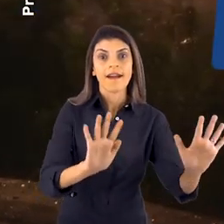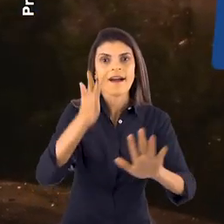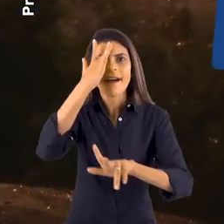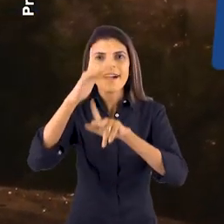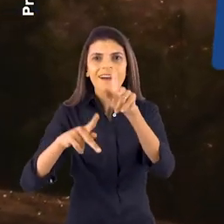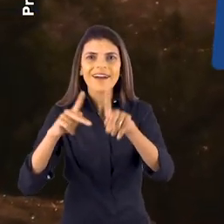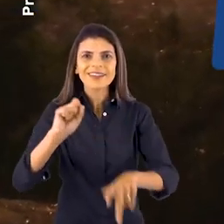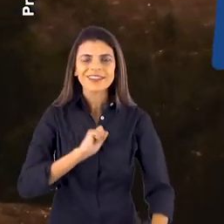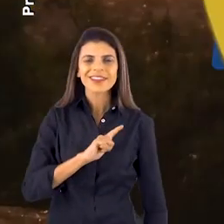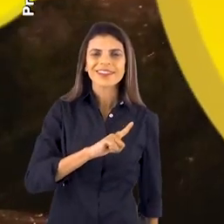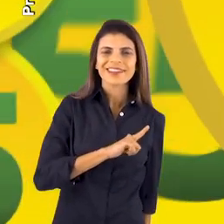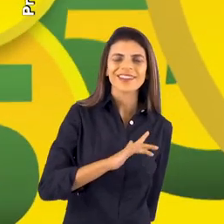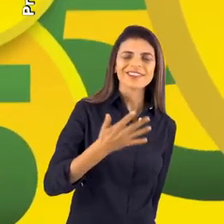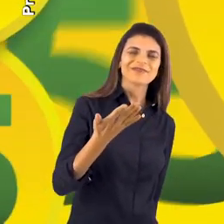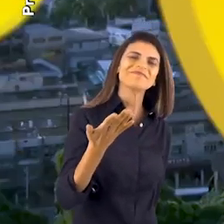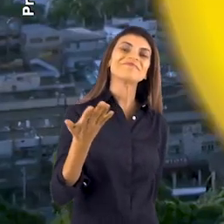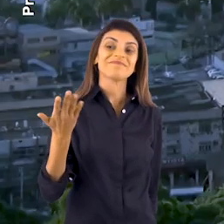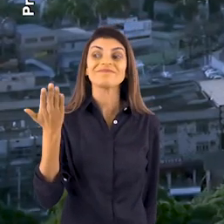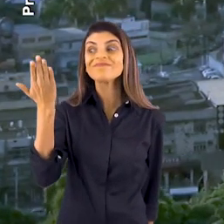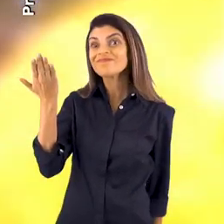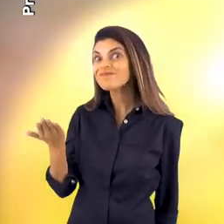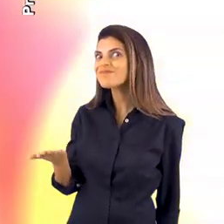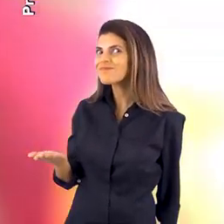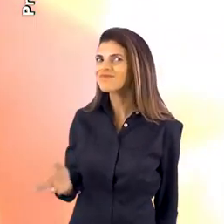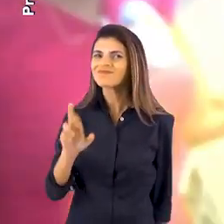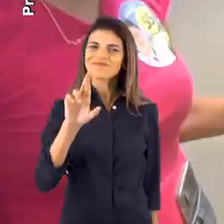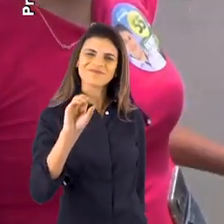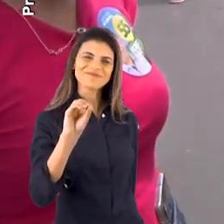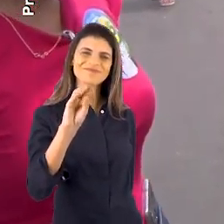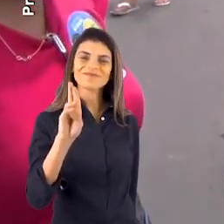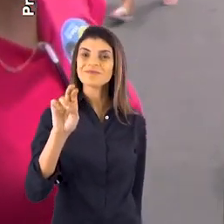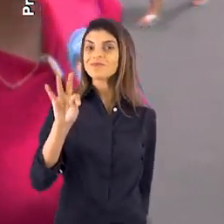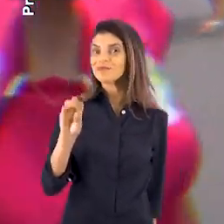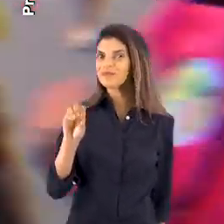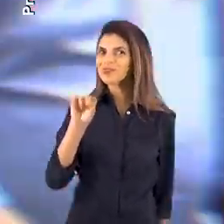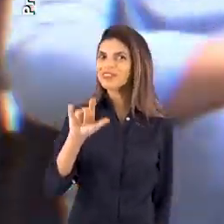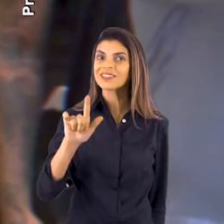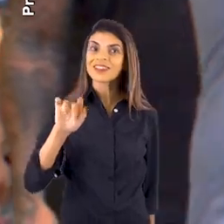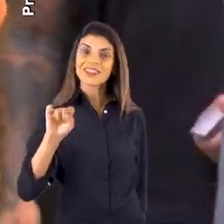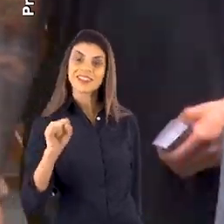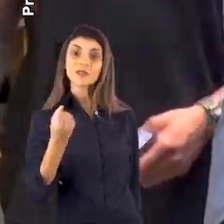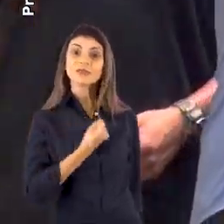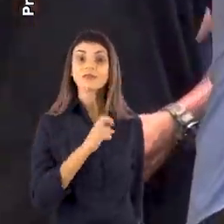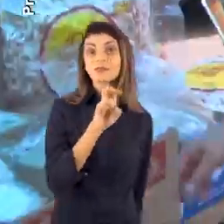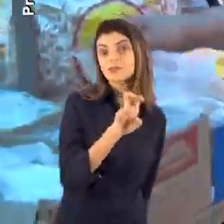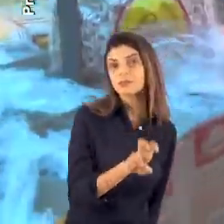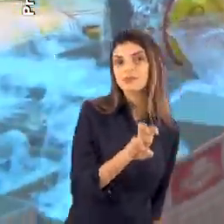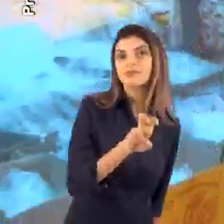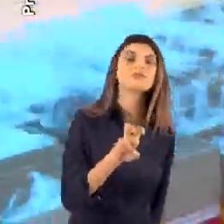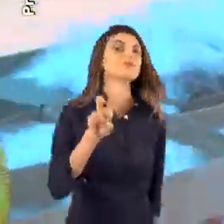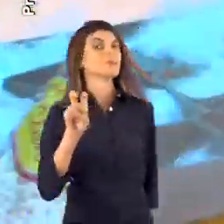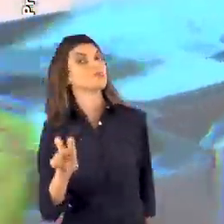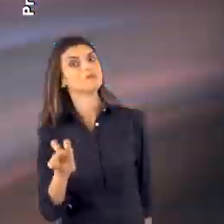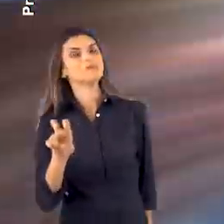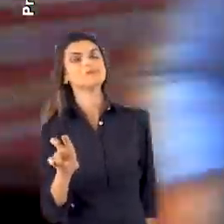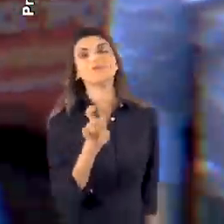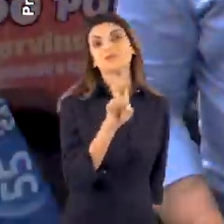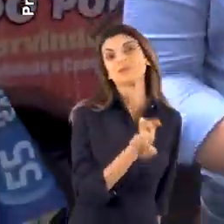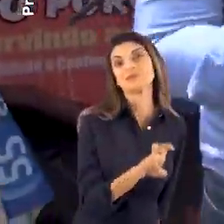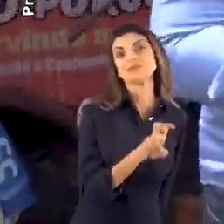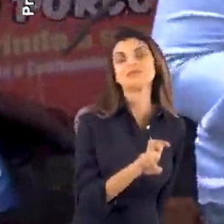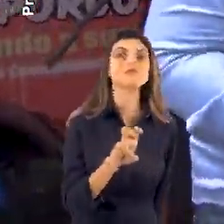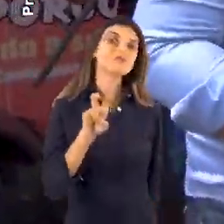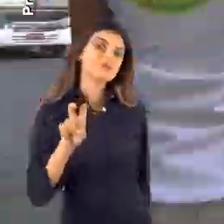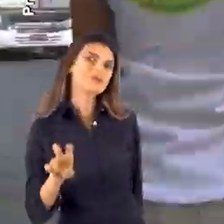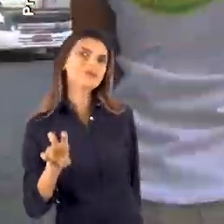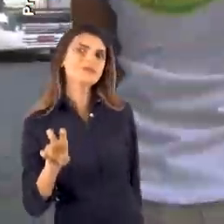Alô, São Gonçalo! Alô, Roberto Salles! É 55, É 55, hein?